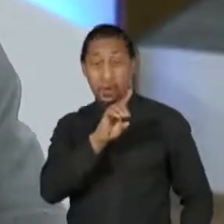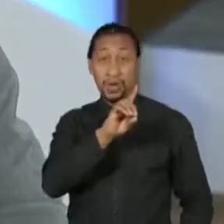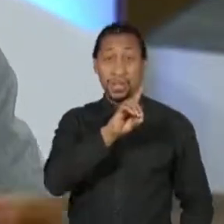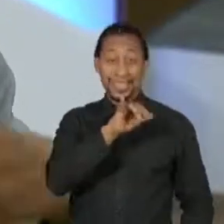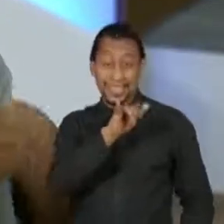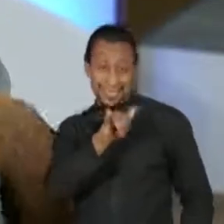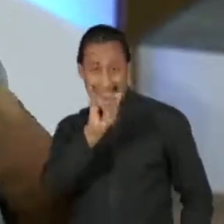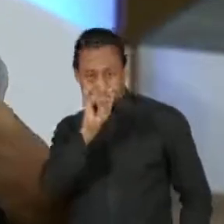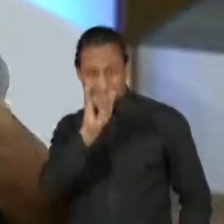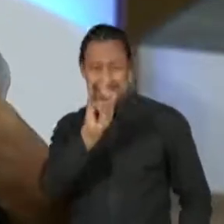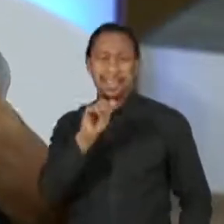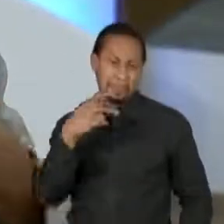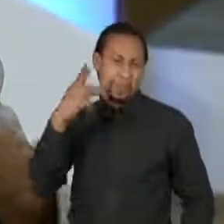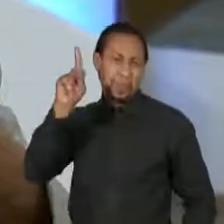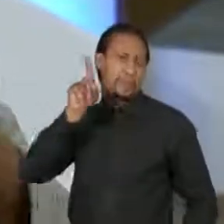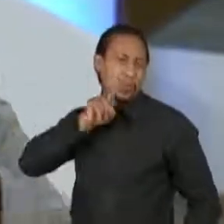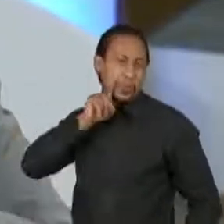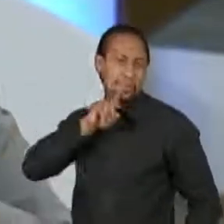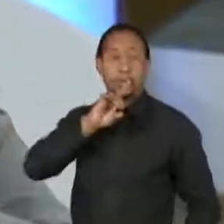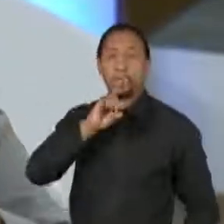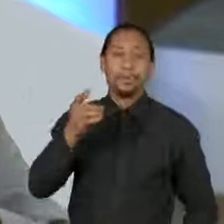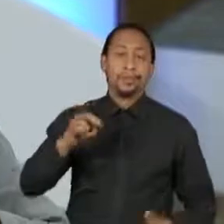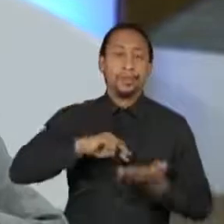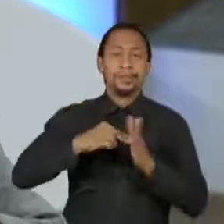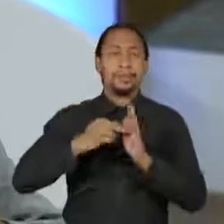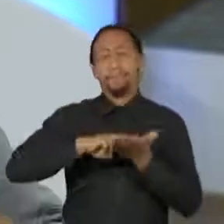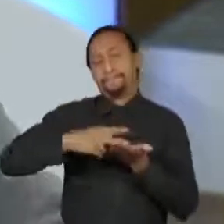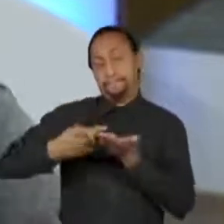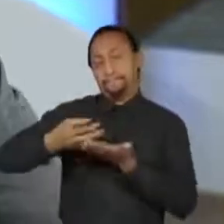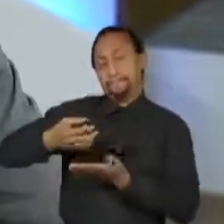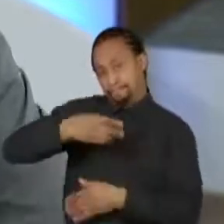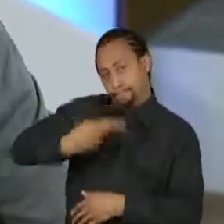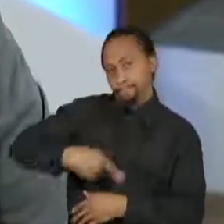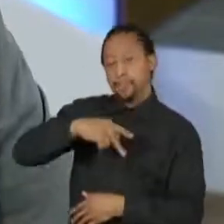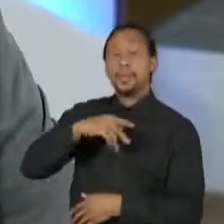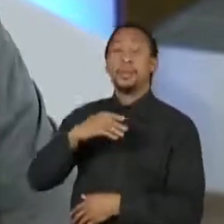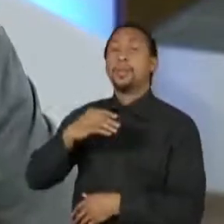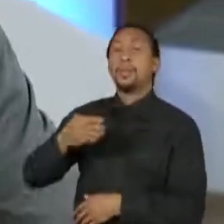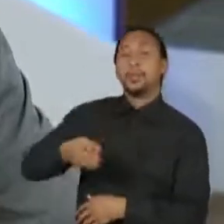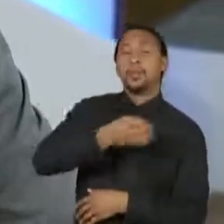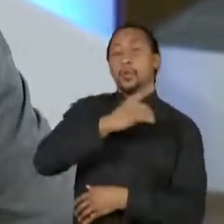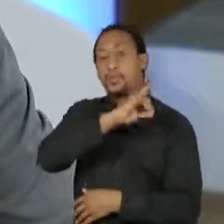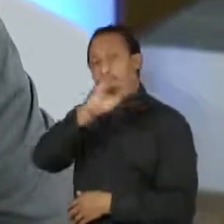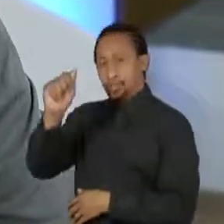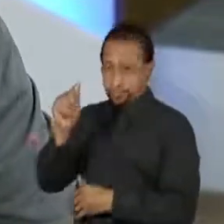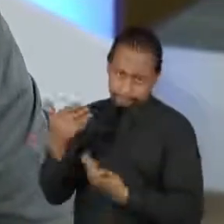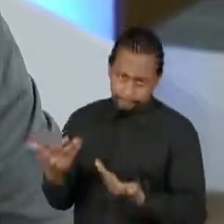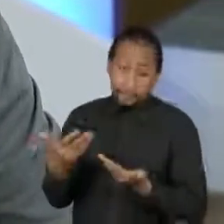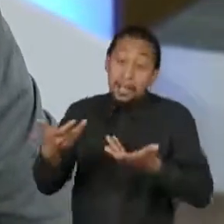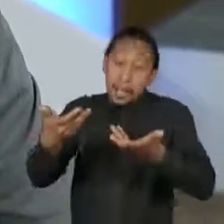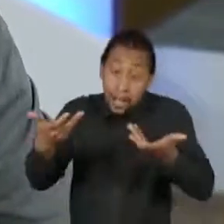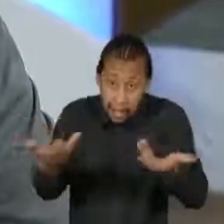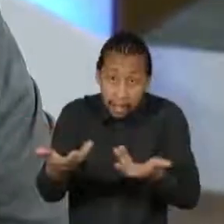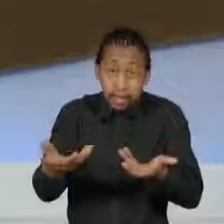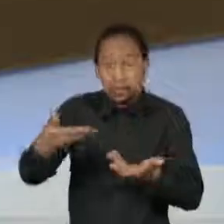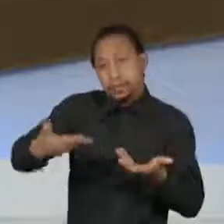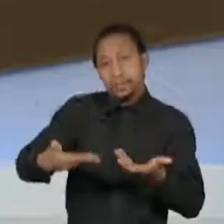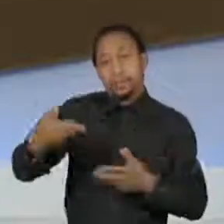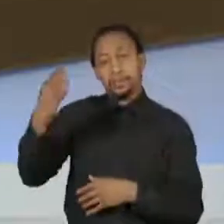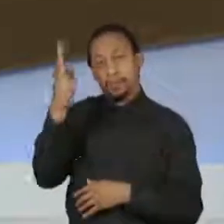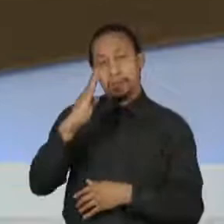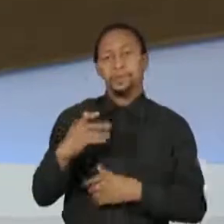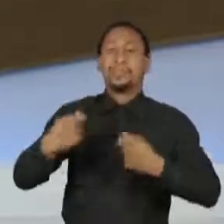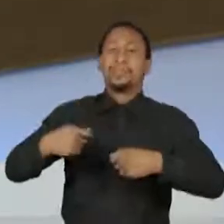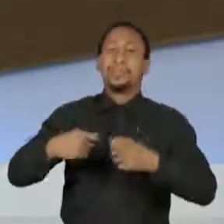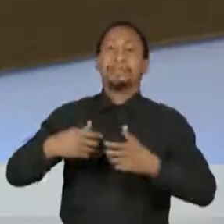americano, no sentido de trazer o bem-estar social. Nós temos que ter aqui, Ana, o bem-estar sociorracial.